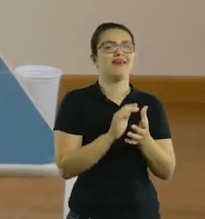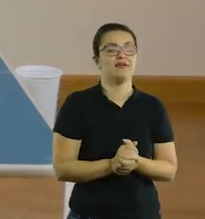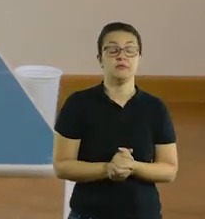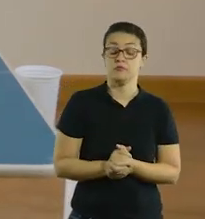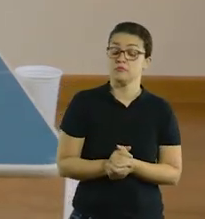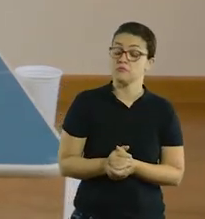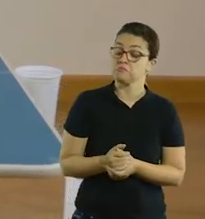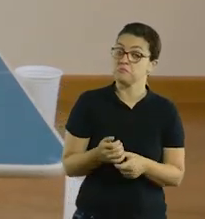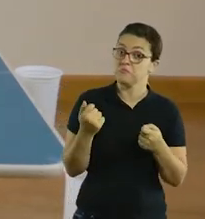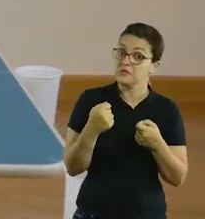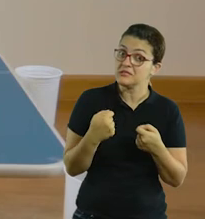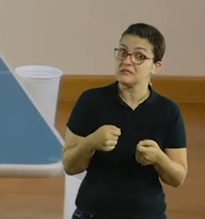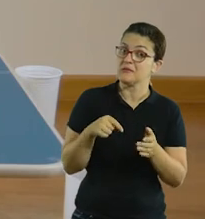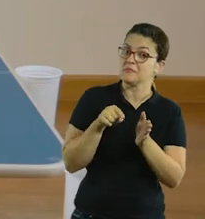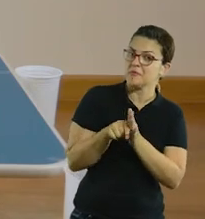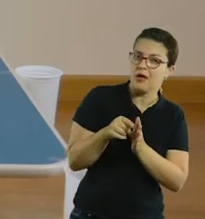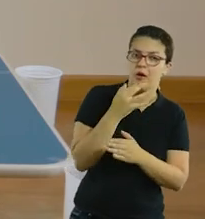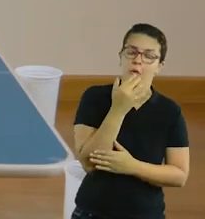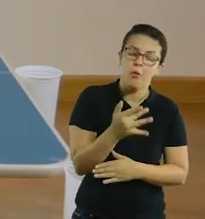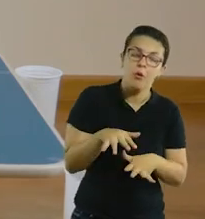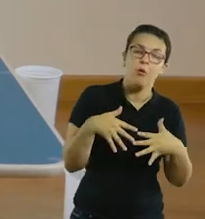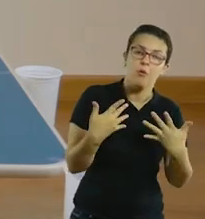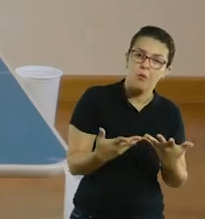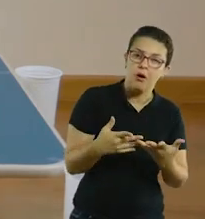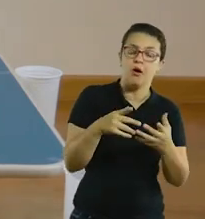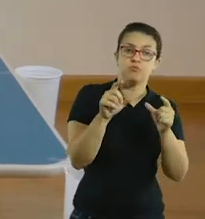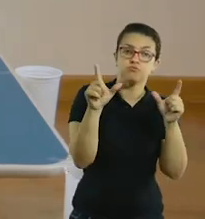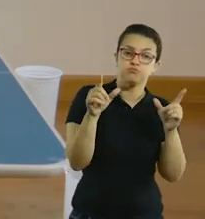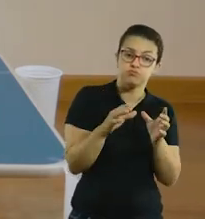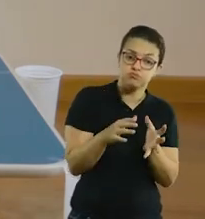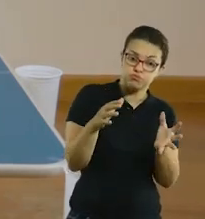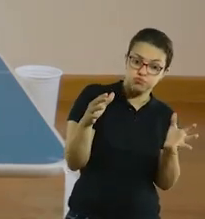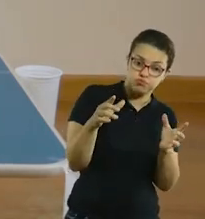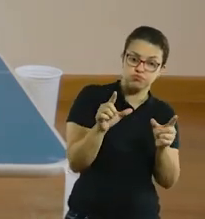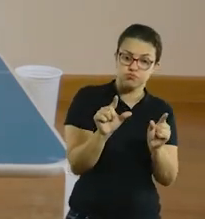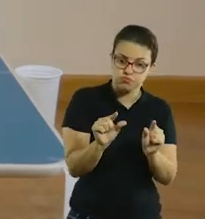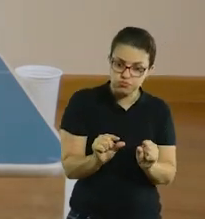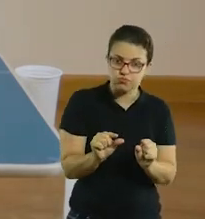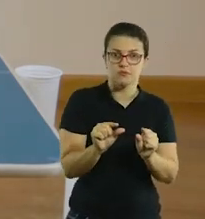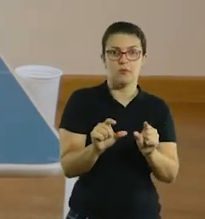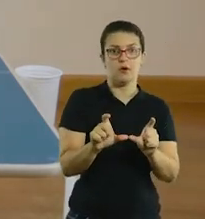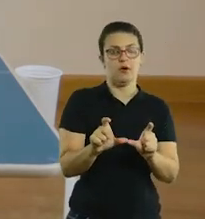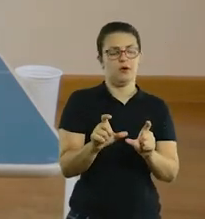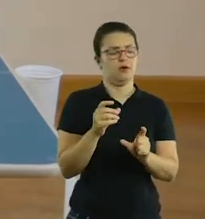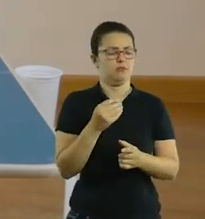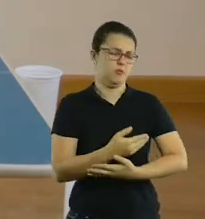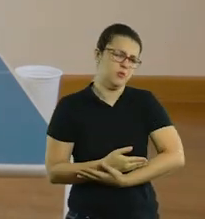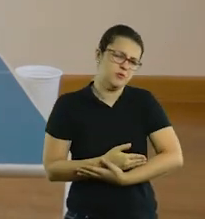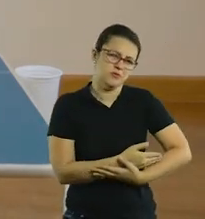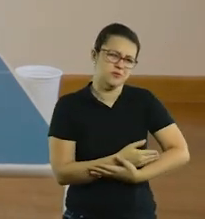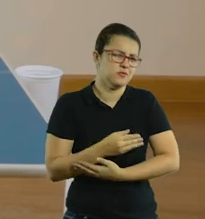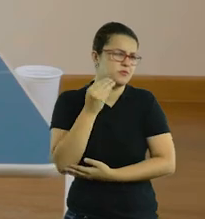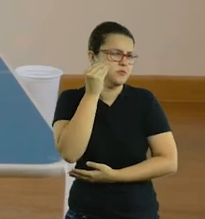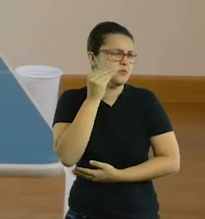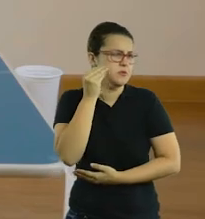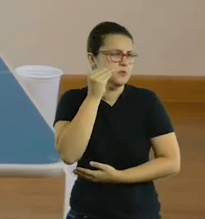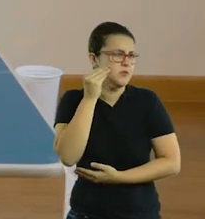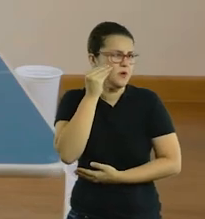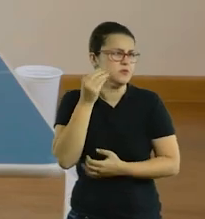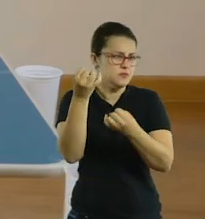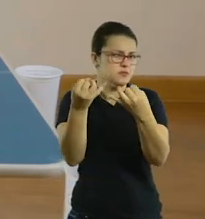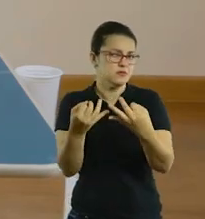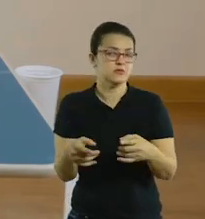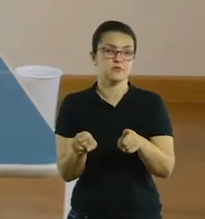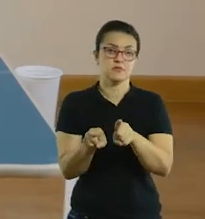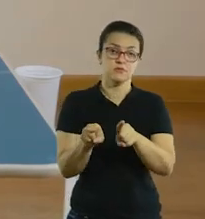risada, você não precisa sistematizar demais as cores, os tamanhos, ele ainda é bebezinho, ele está experimentando, como a gente já